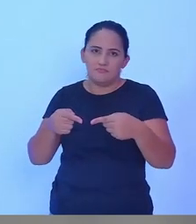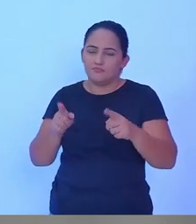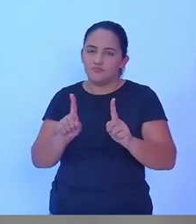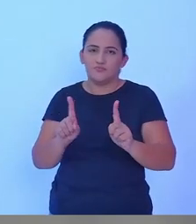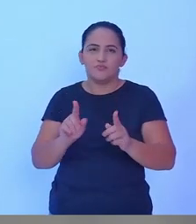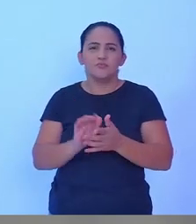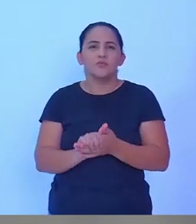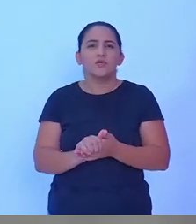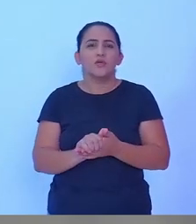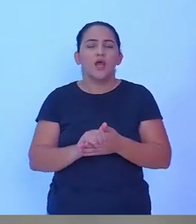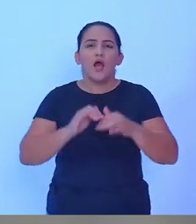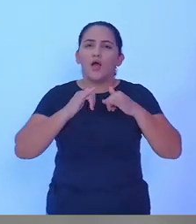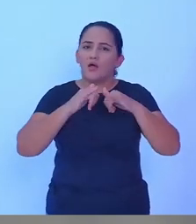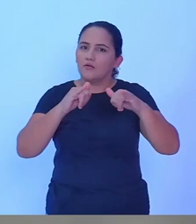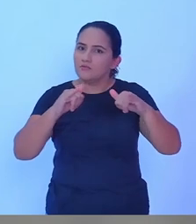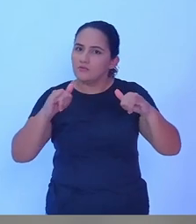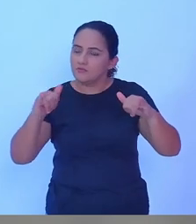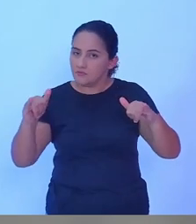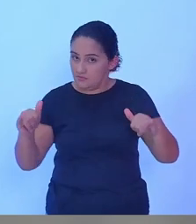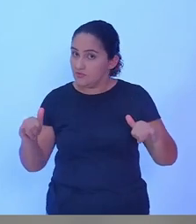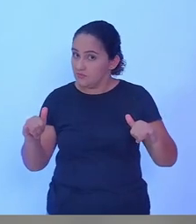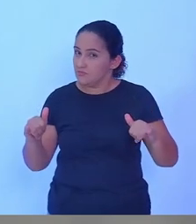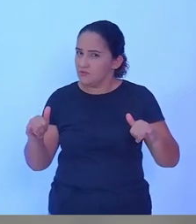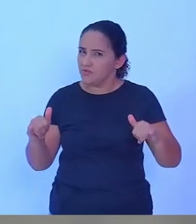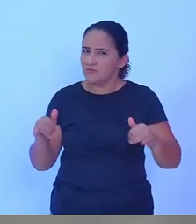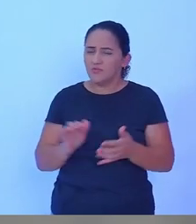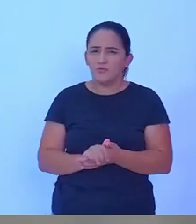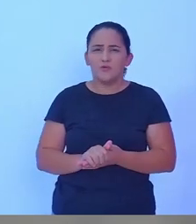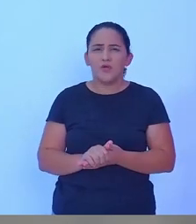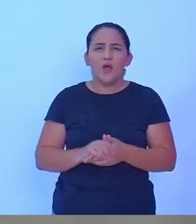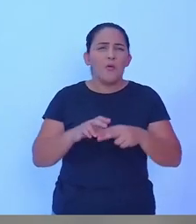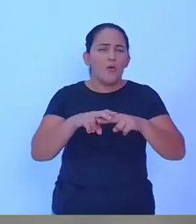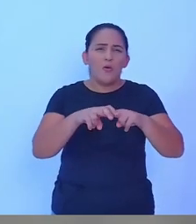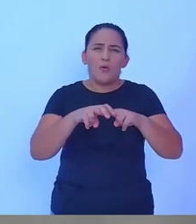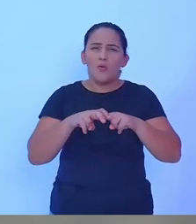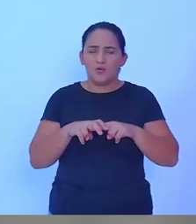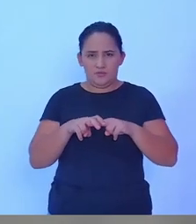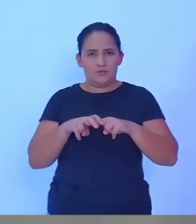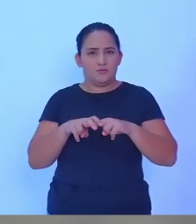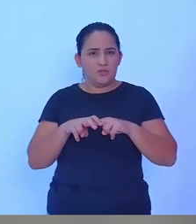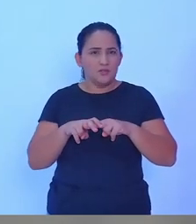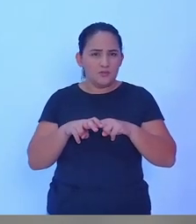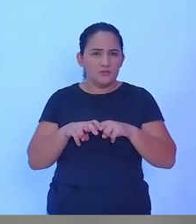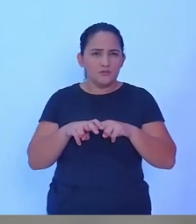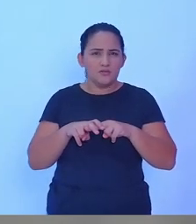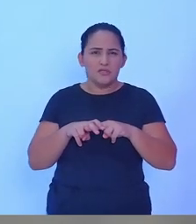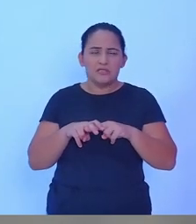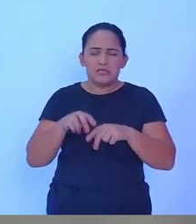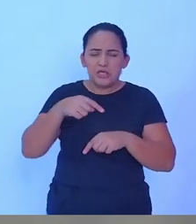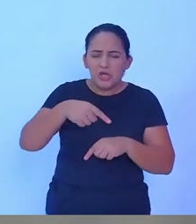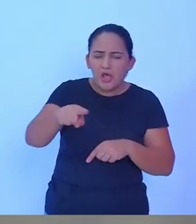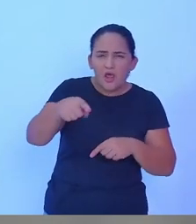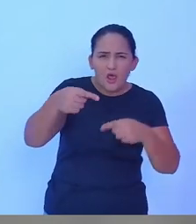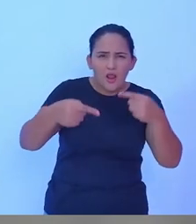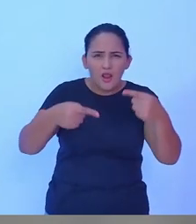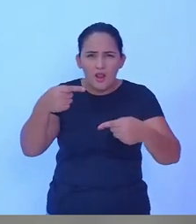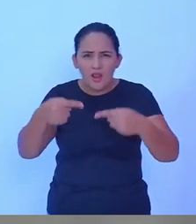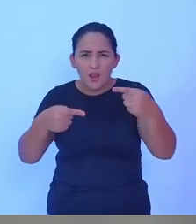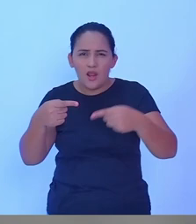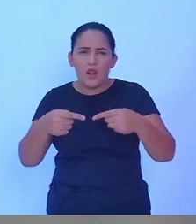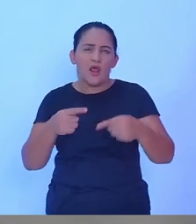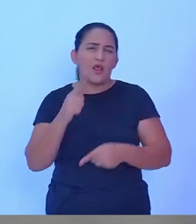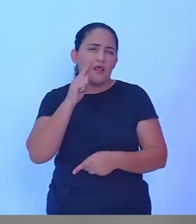informamos que, por motivo de conflitos de agenda, não será possível o comparecimento de José Aparecido